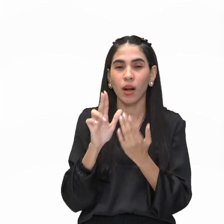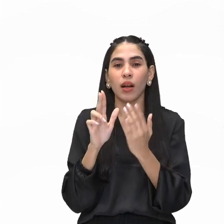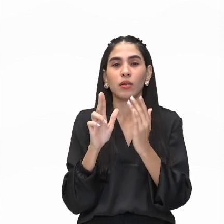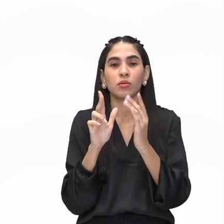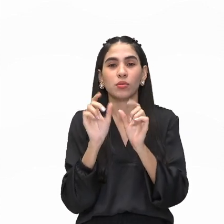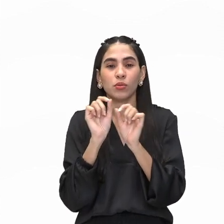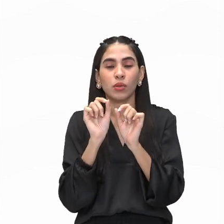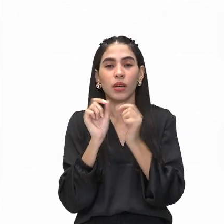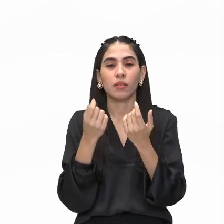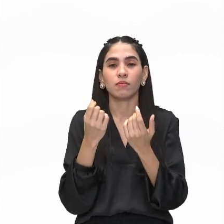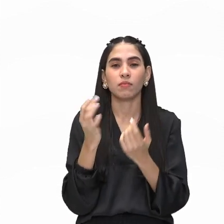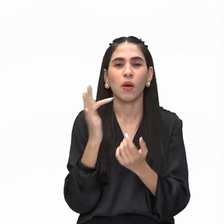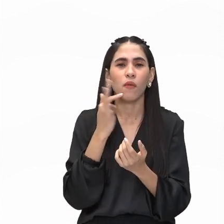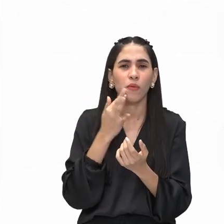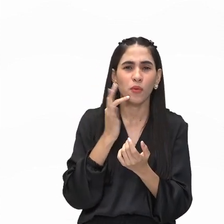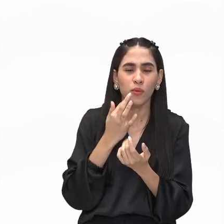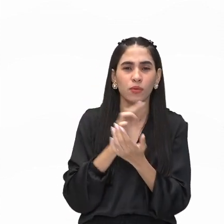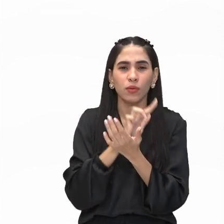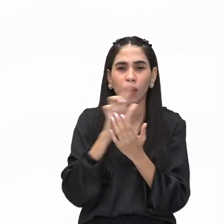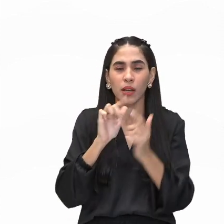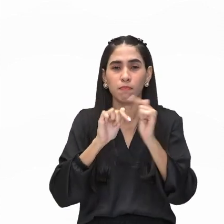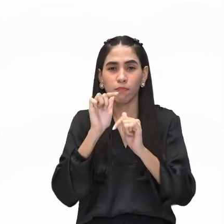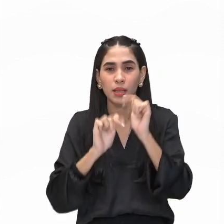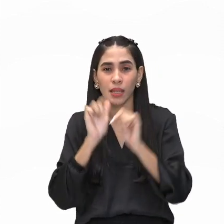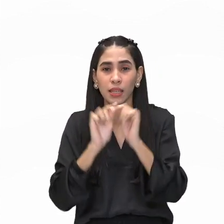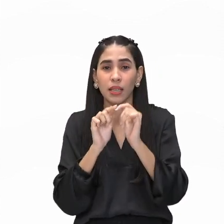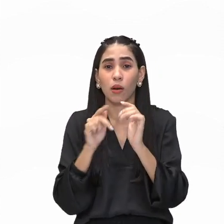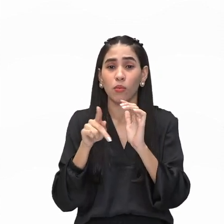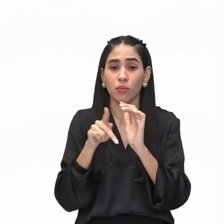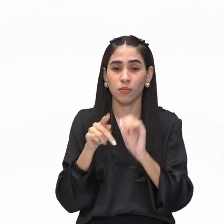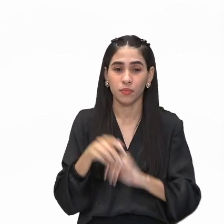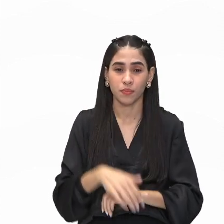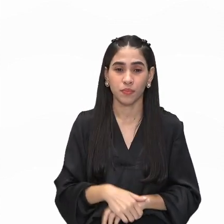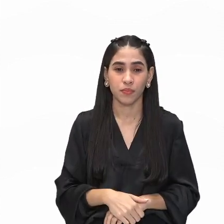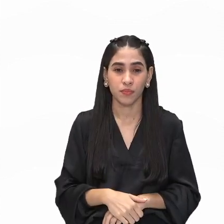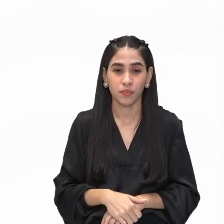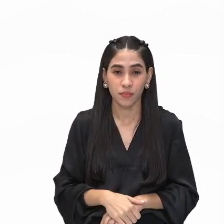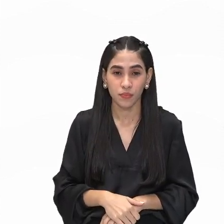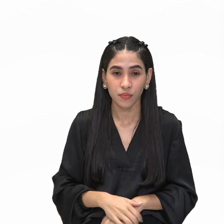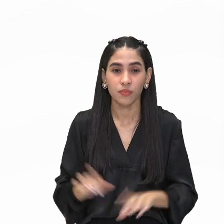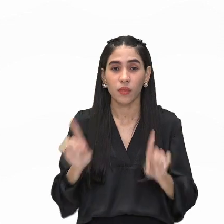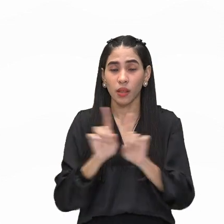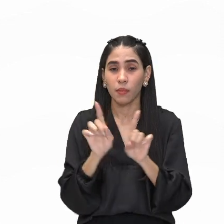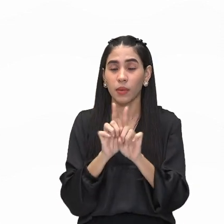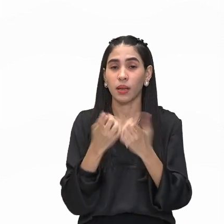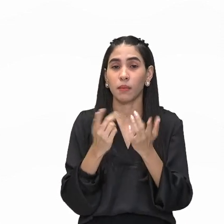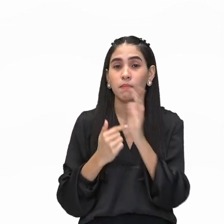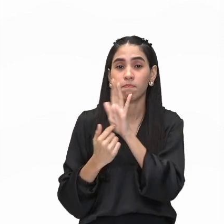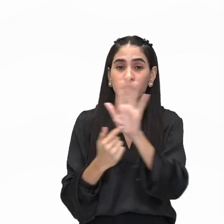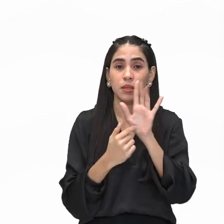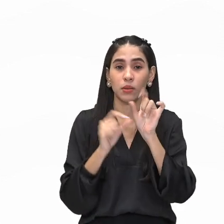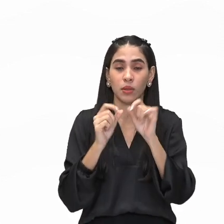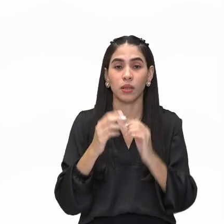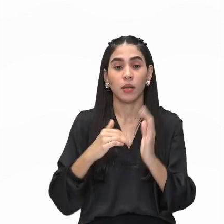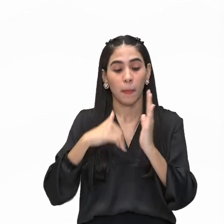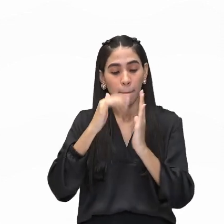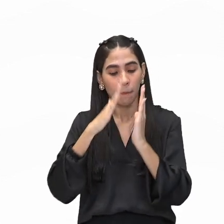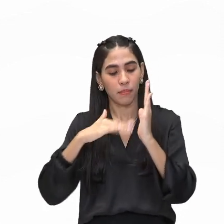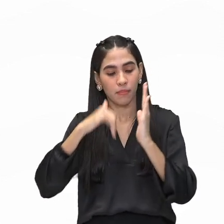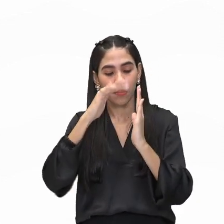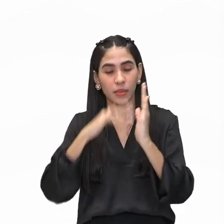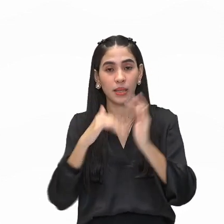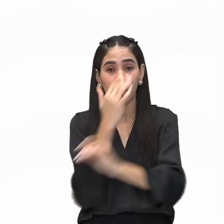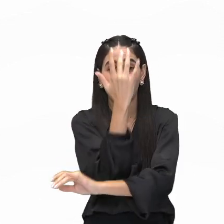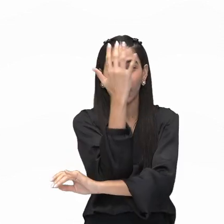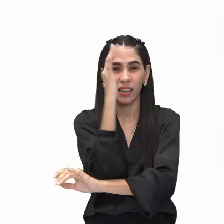de frutas suntuosas e vários objetos de natureza morta. Também, além de retrato, ele pinta natureza